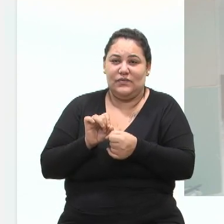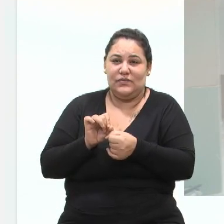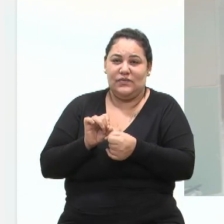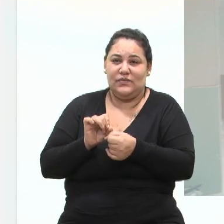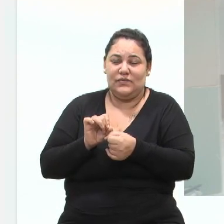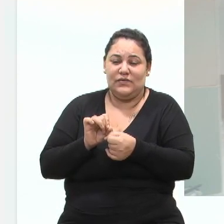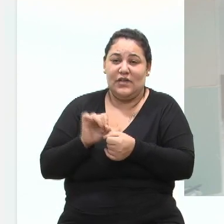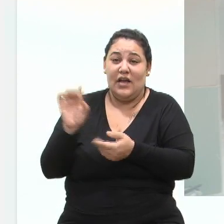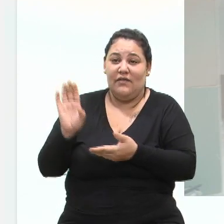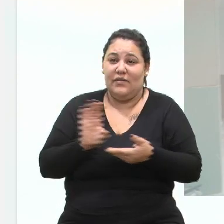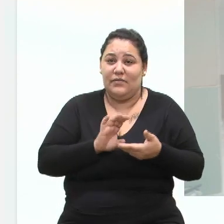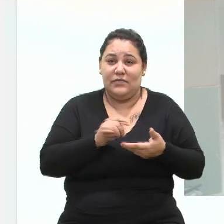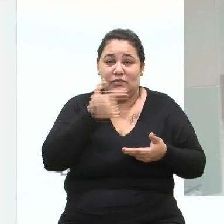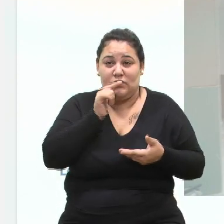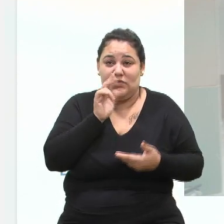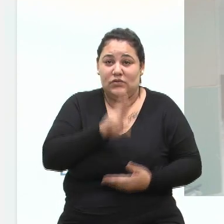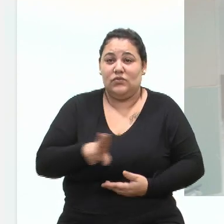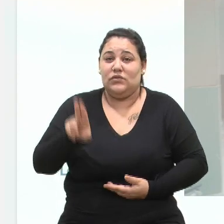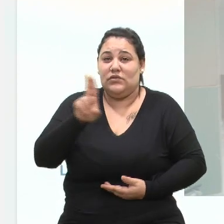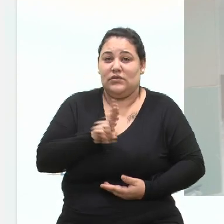para poder aplicar